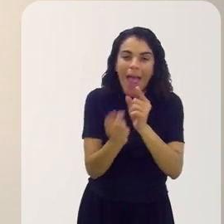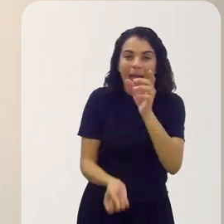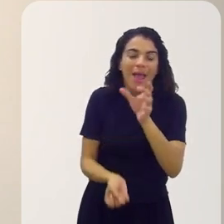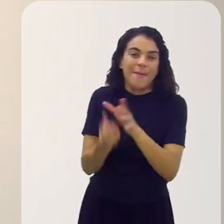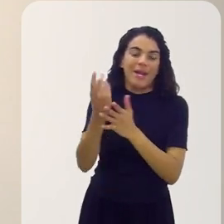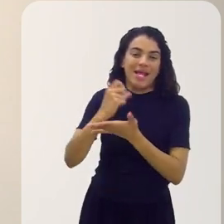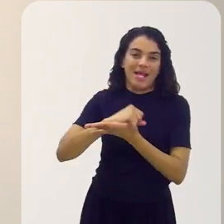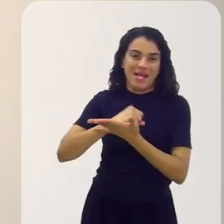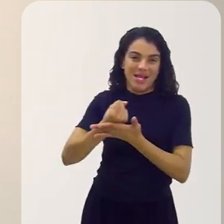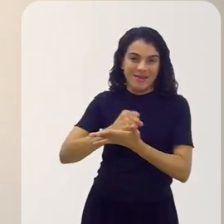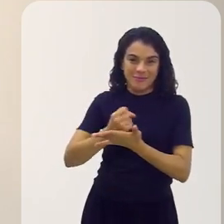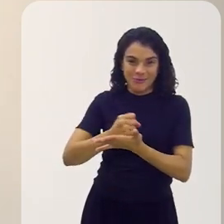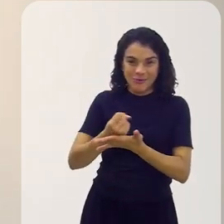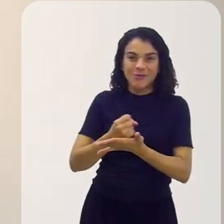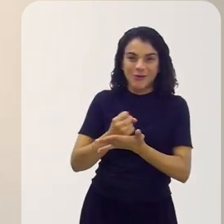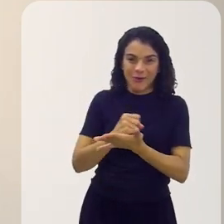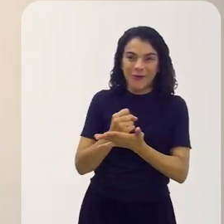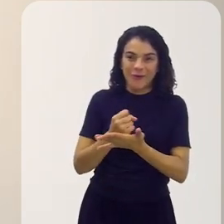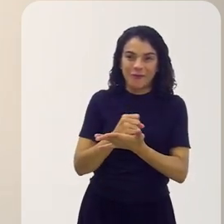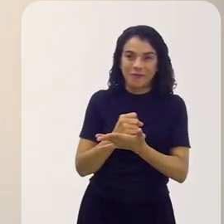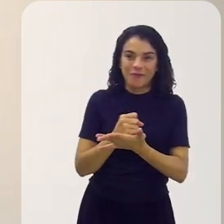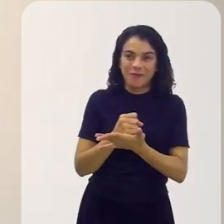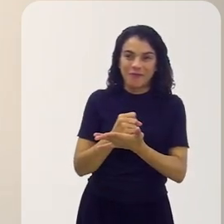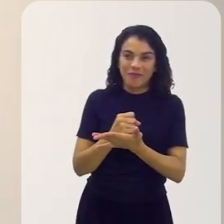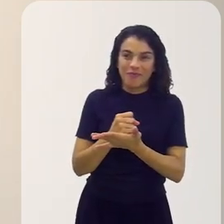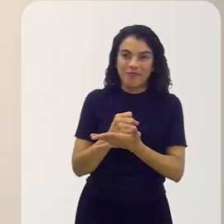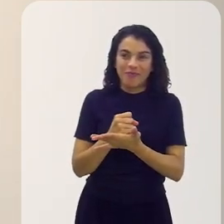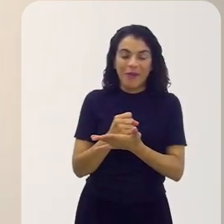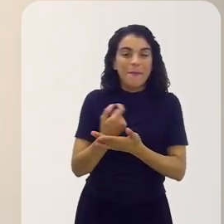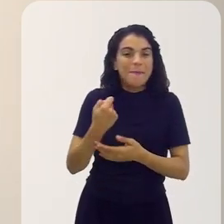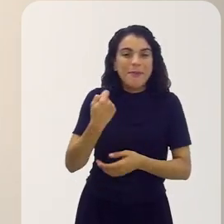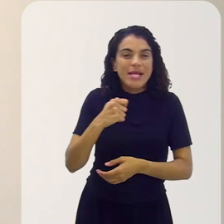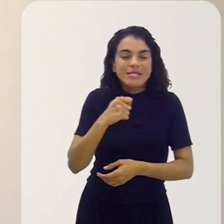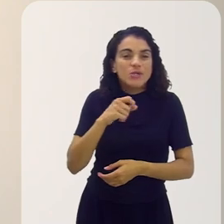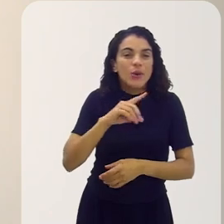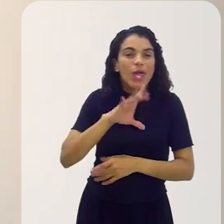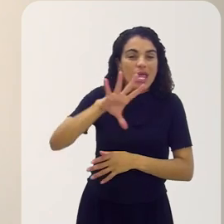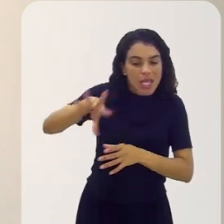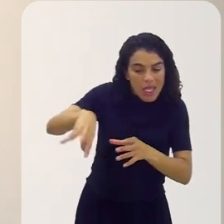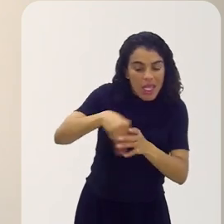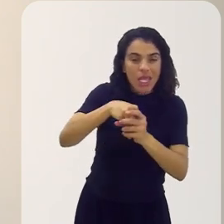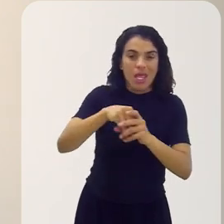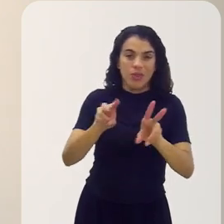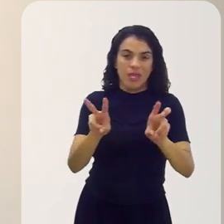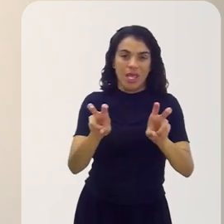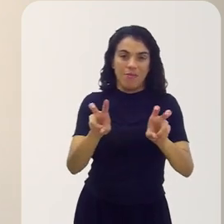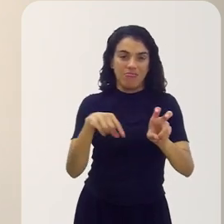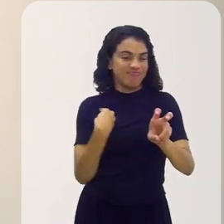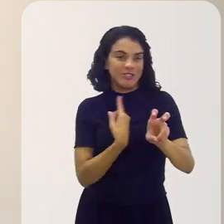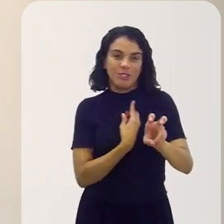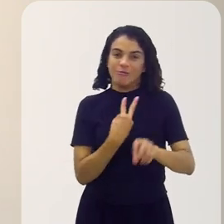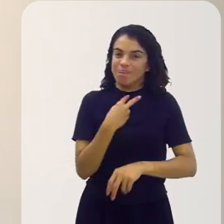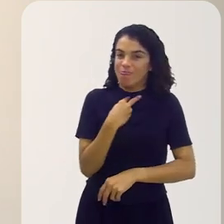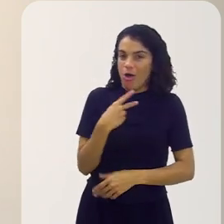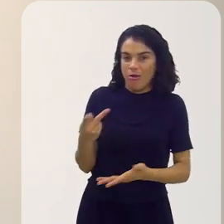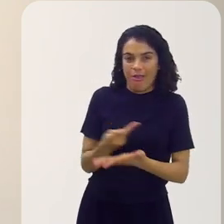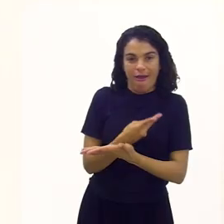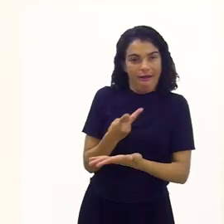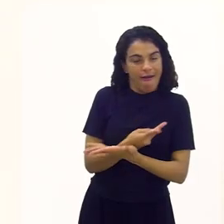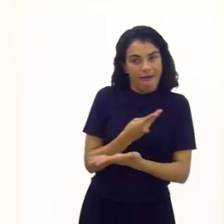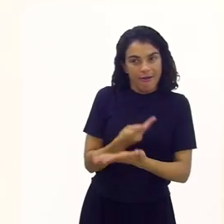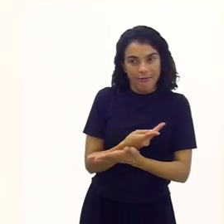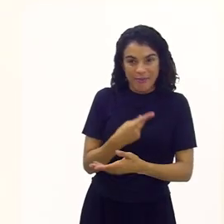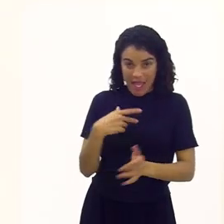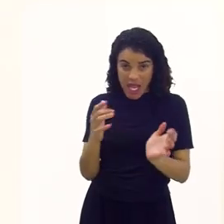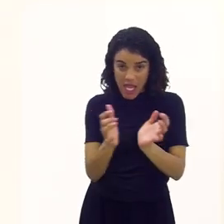ser divertido e que passe, que abarque bem o tema. A gente não pode errar. Por